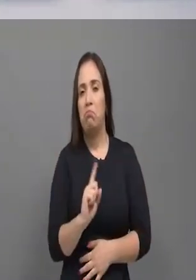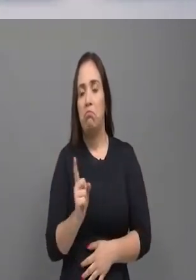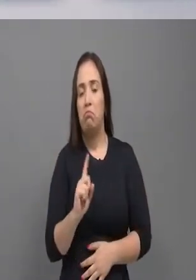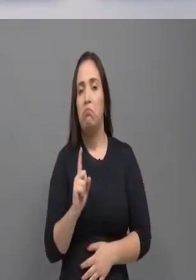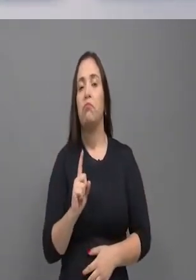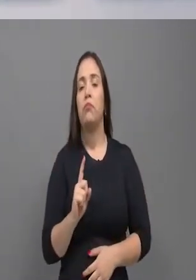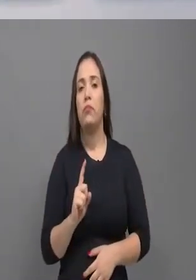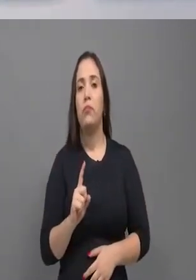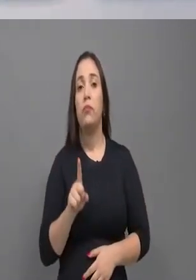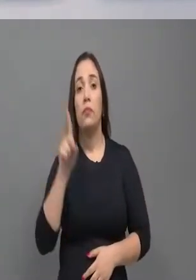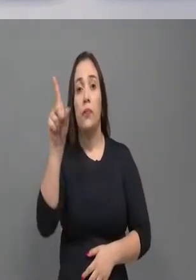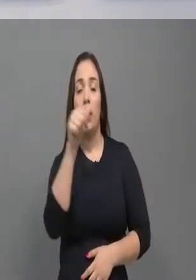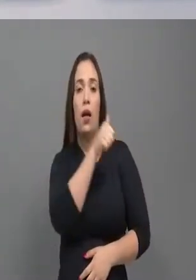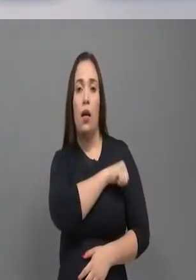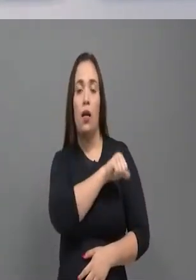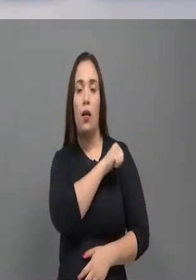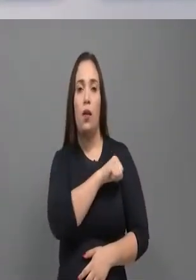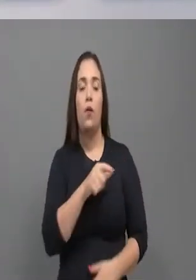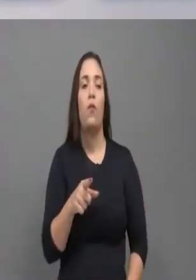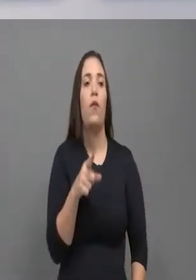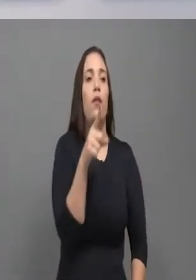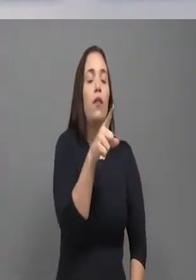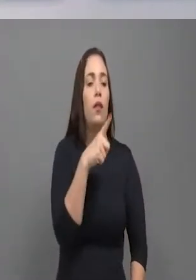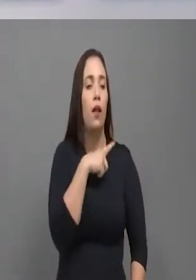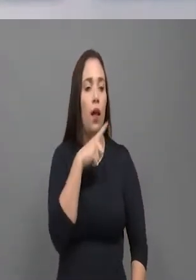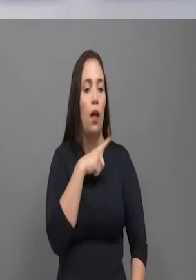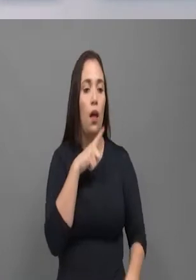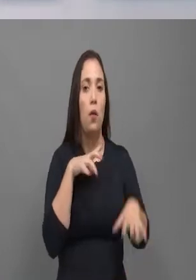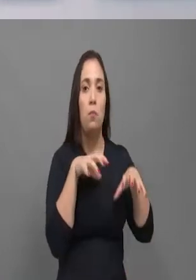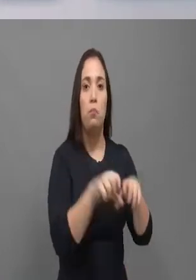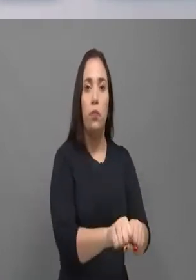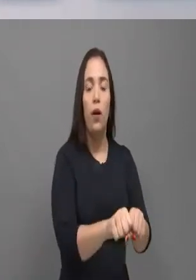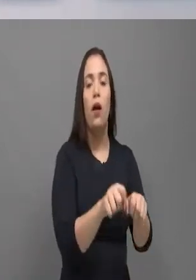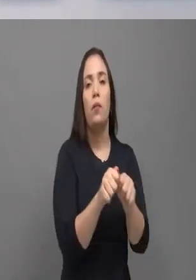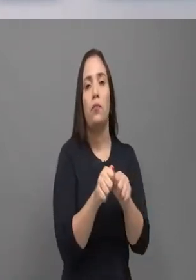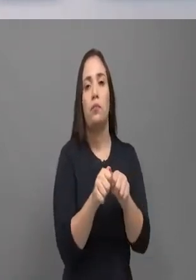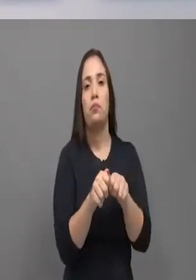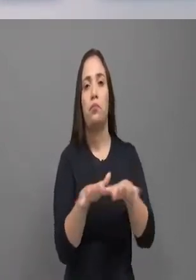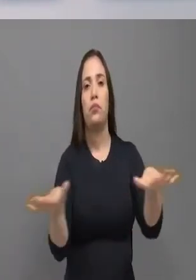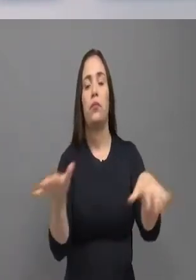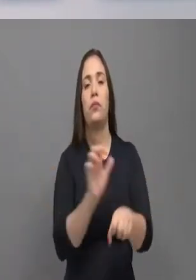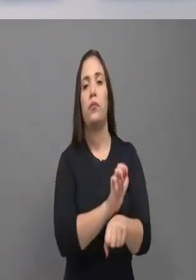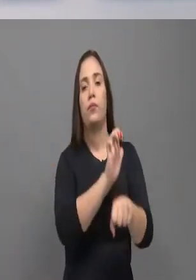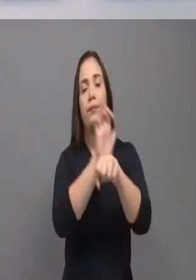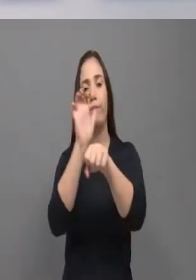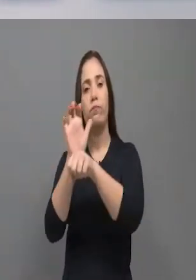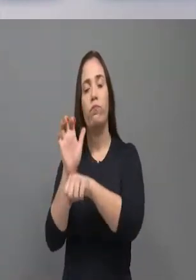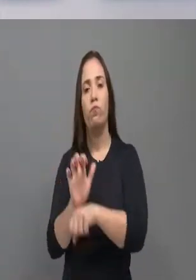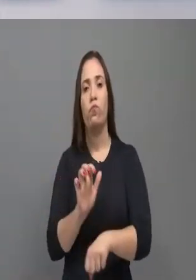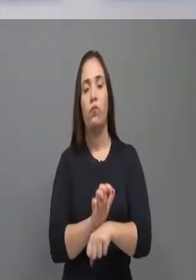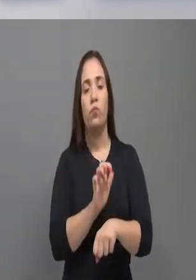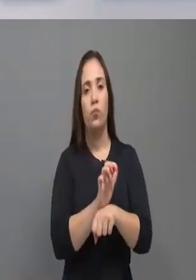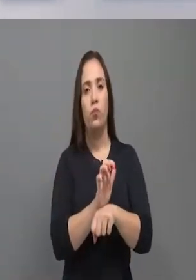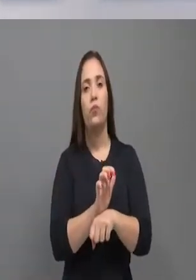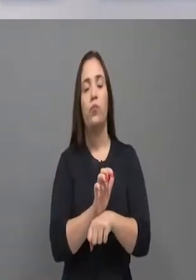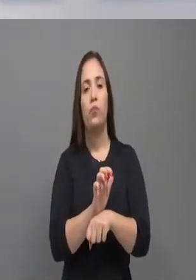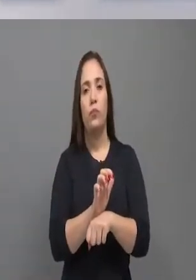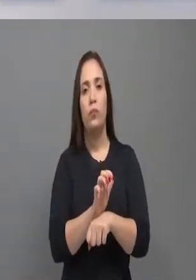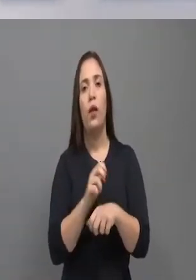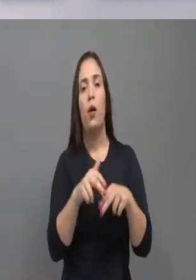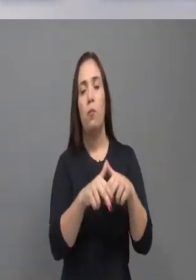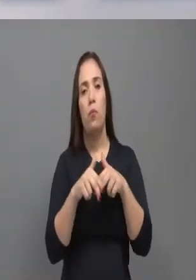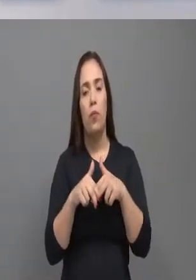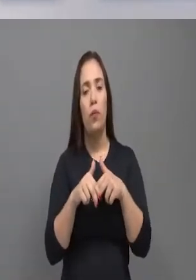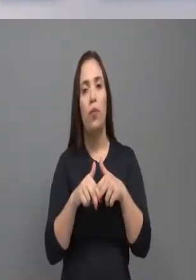dizer, eles se concentravam e aí, onde tiver a família se acabando, é exatamente... São os pais enterrando os filhos, né, deputado?